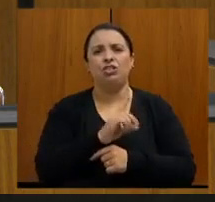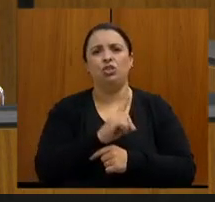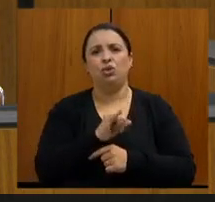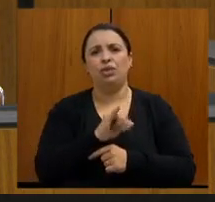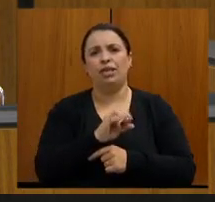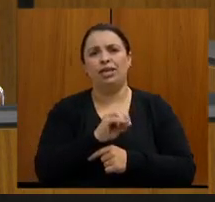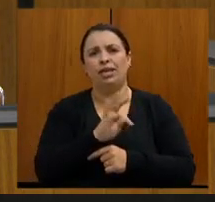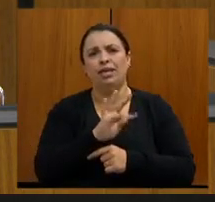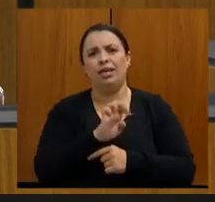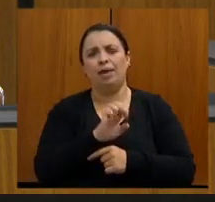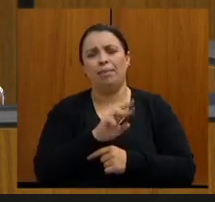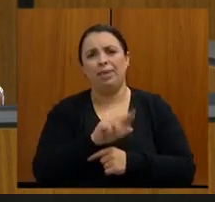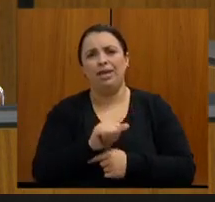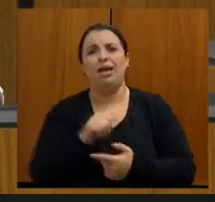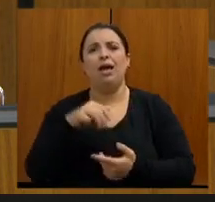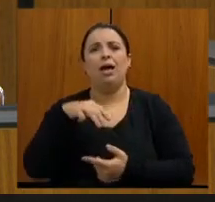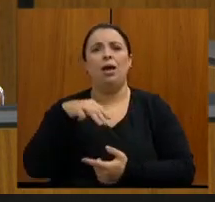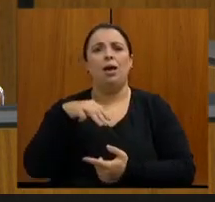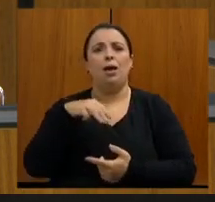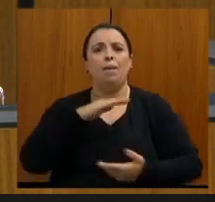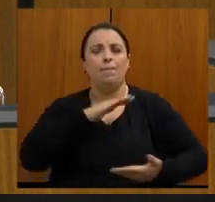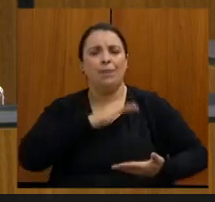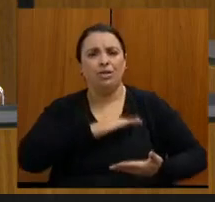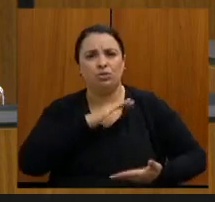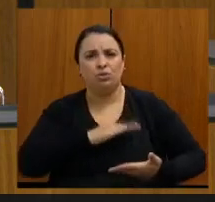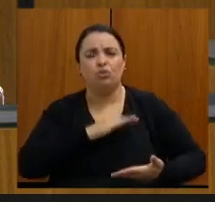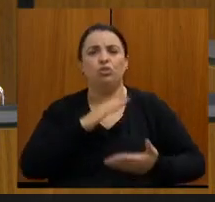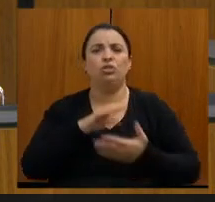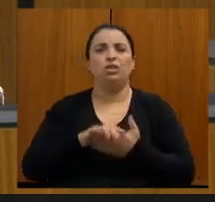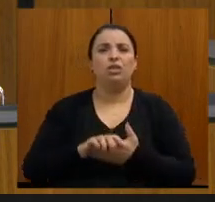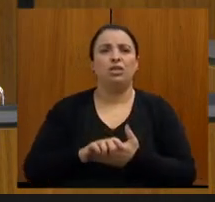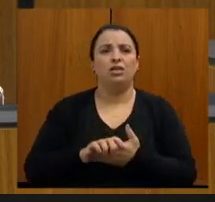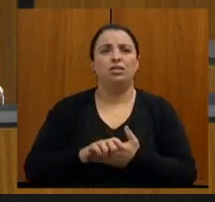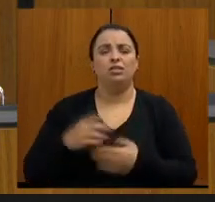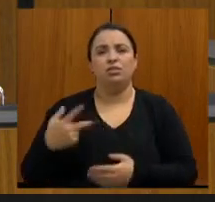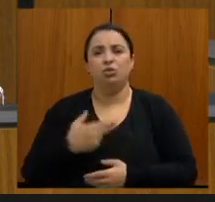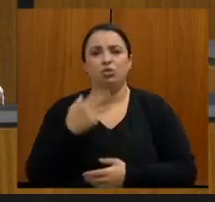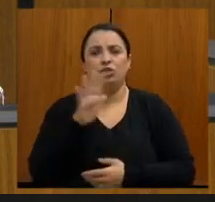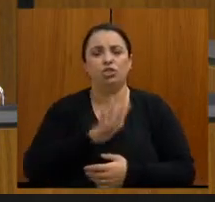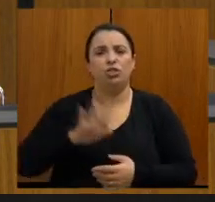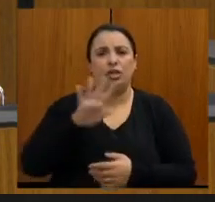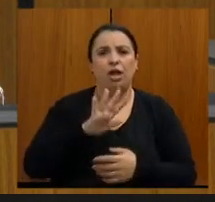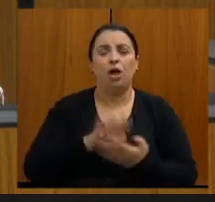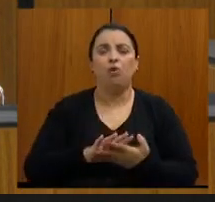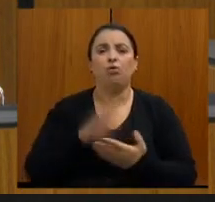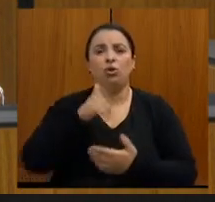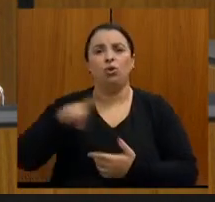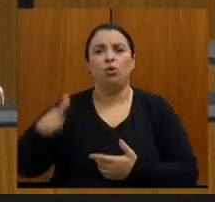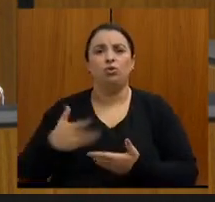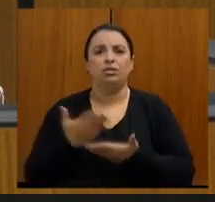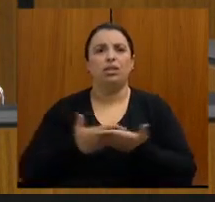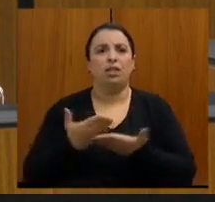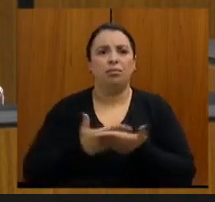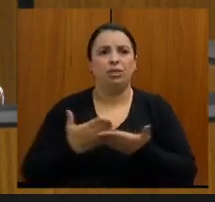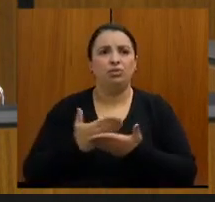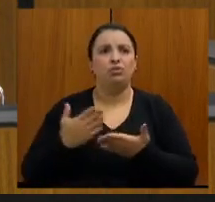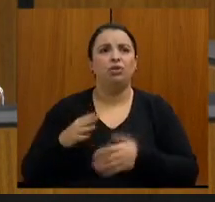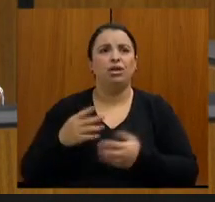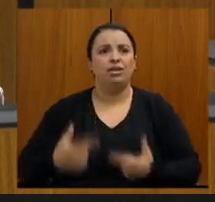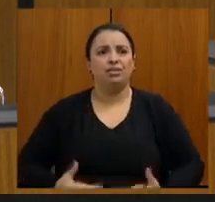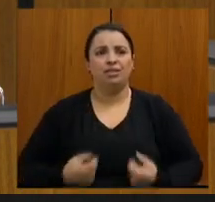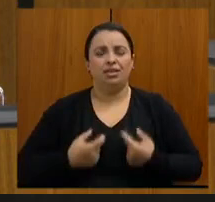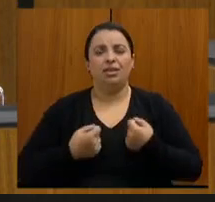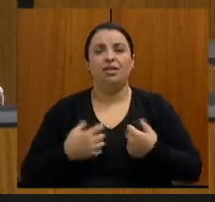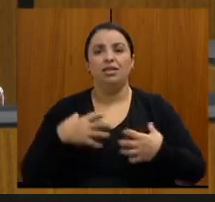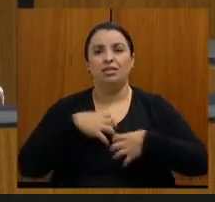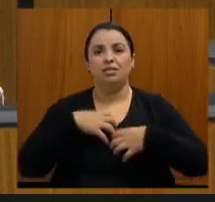a cirurgia plástica, e todos os outros que estão incluídos no tratamento do câncer, se sentem honrados em participar desta